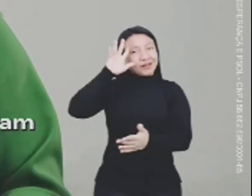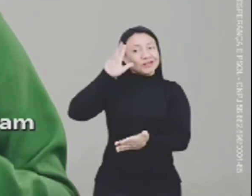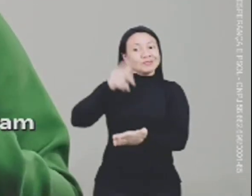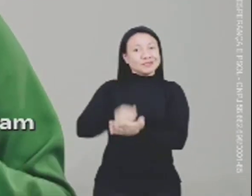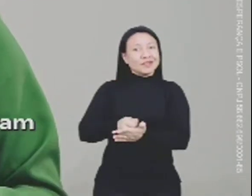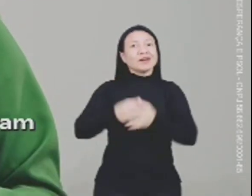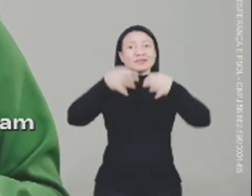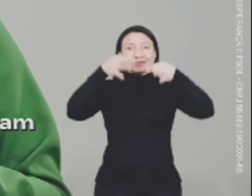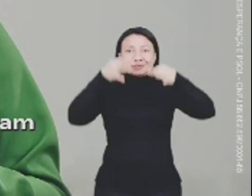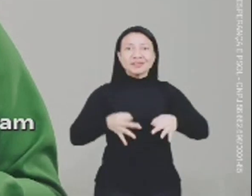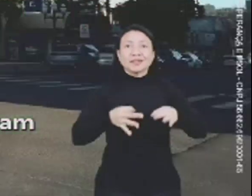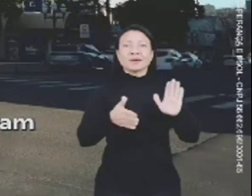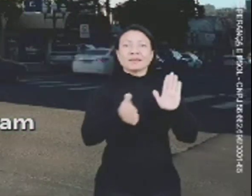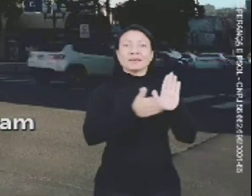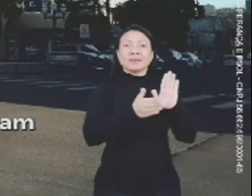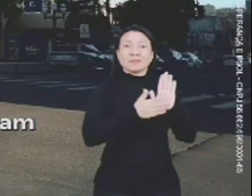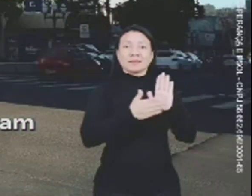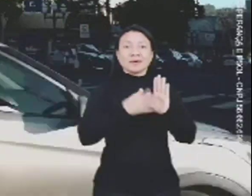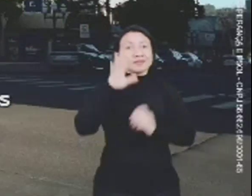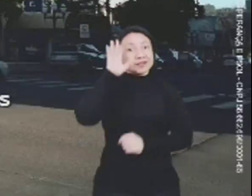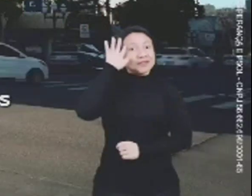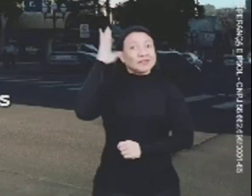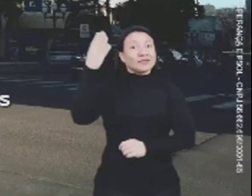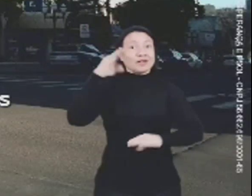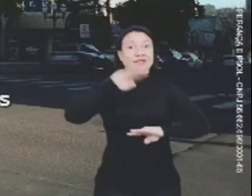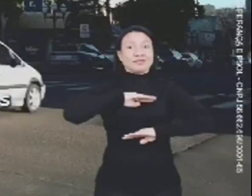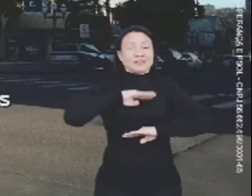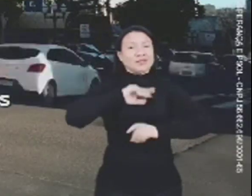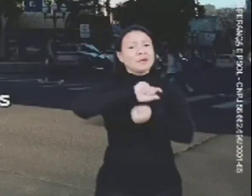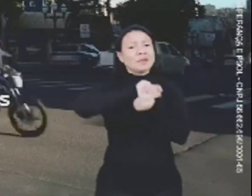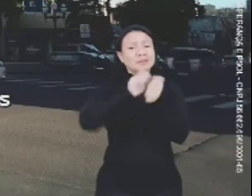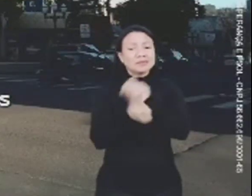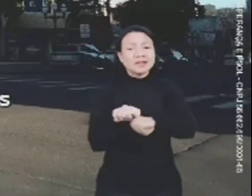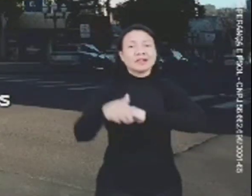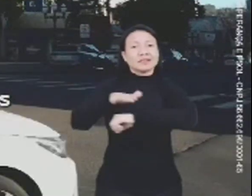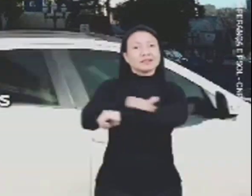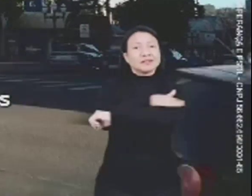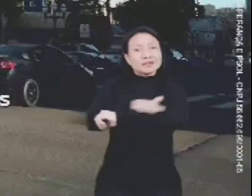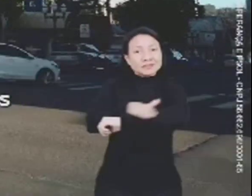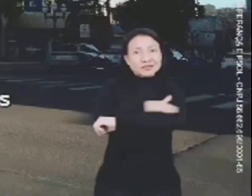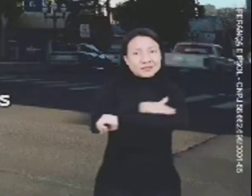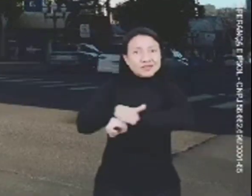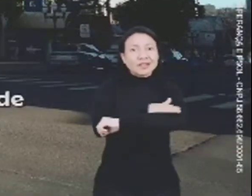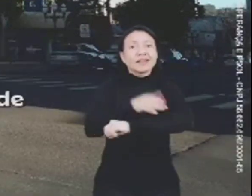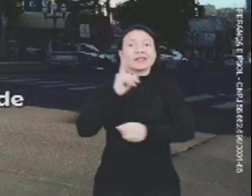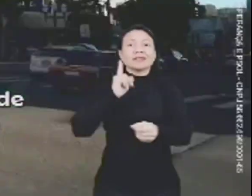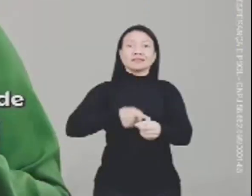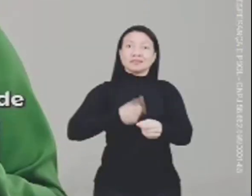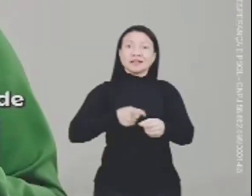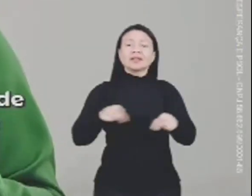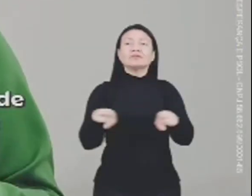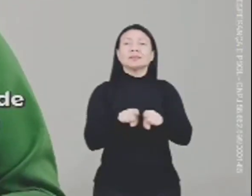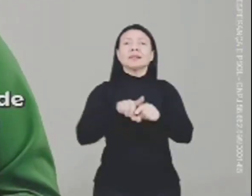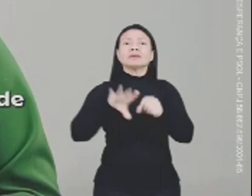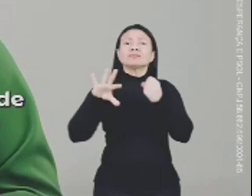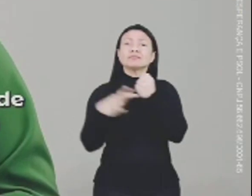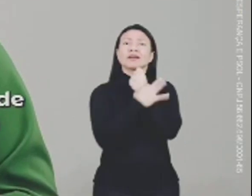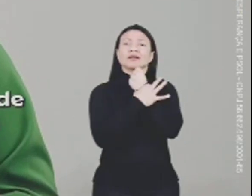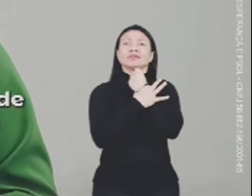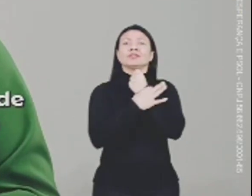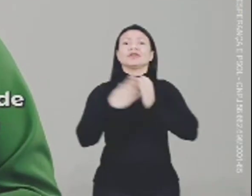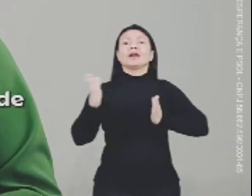implementar projetos que realmente resolvam. Vamos revitalizar as calçadas da nossa cidade. Vamos garantir a